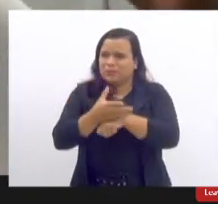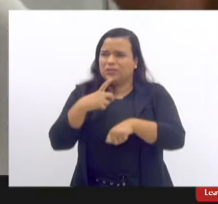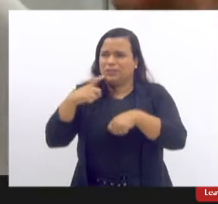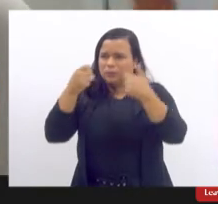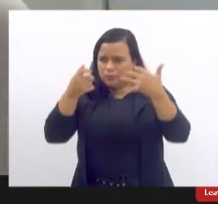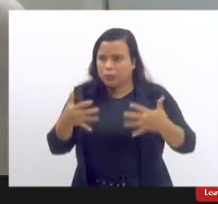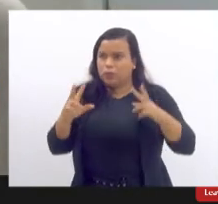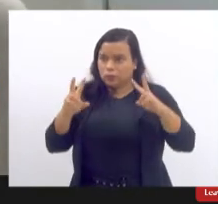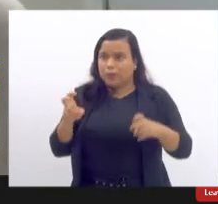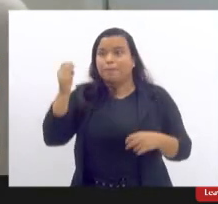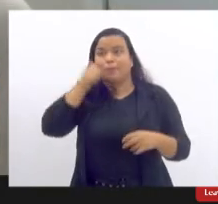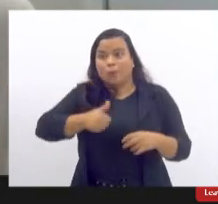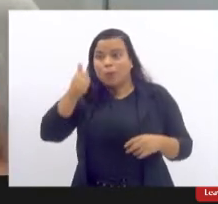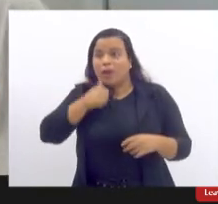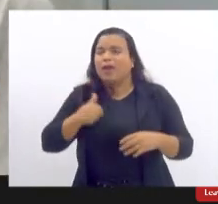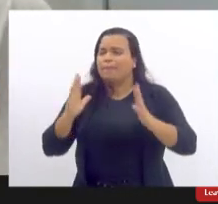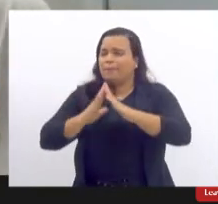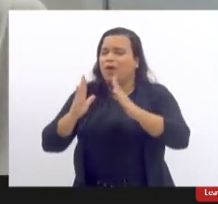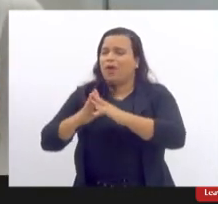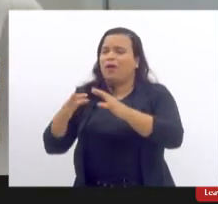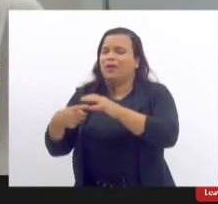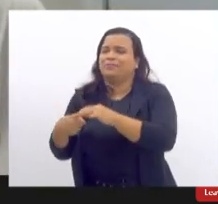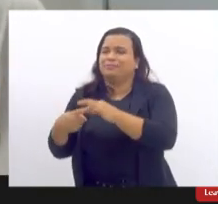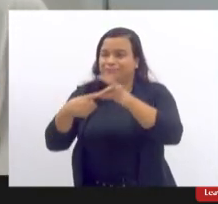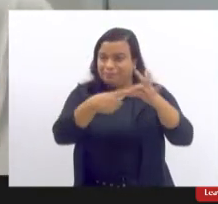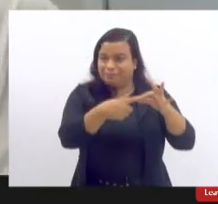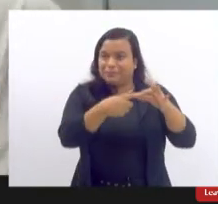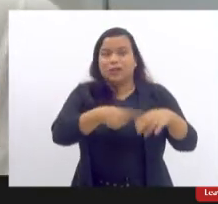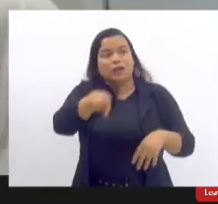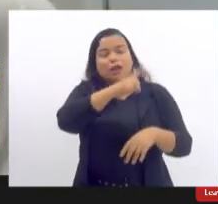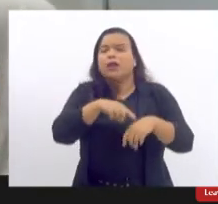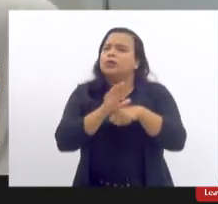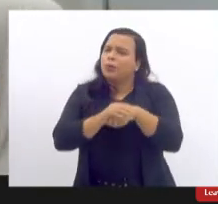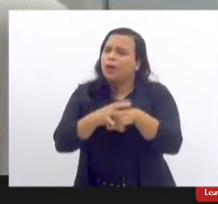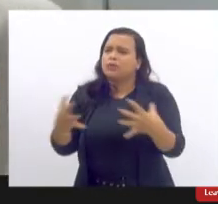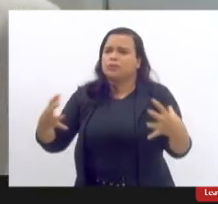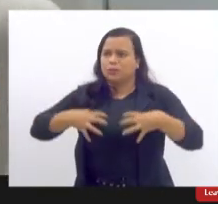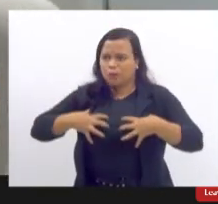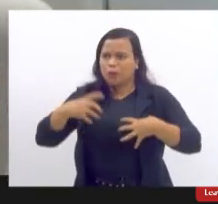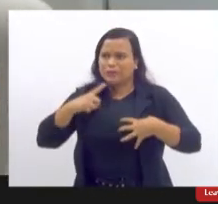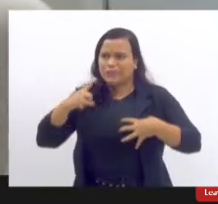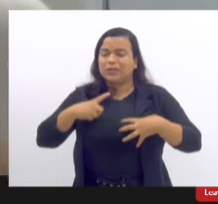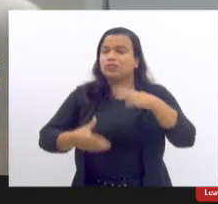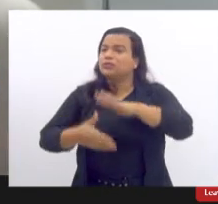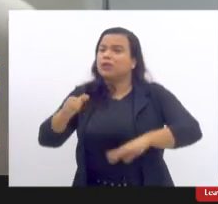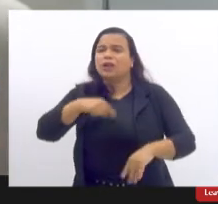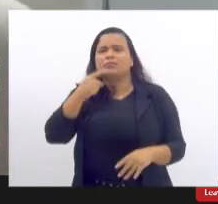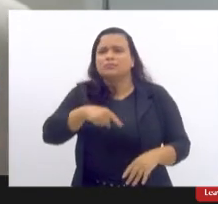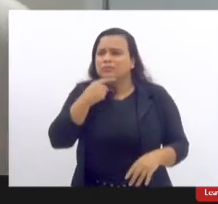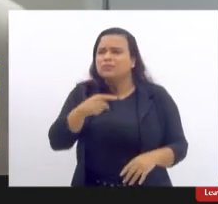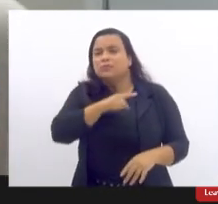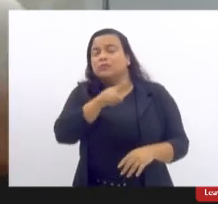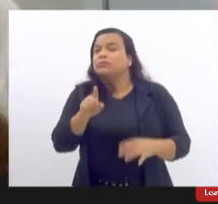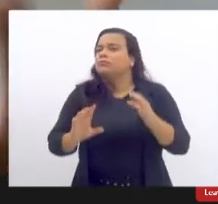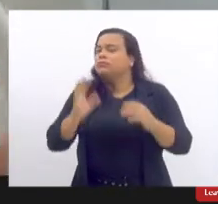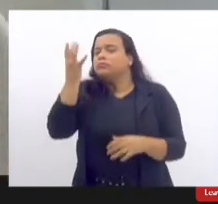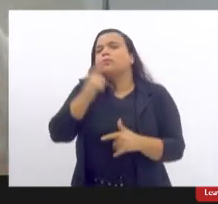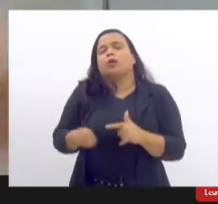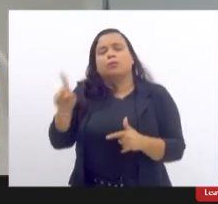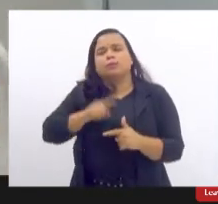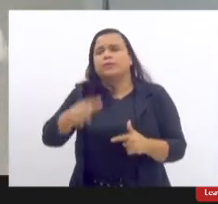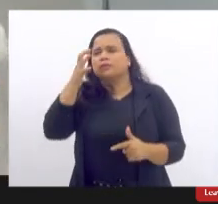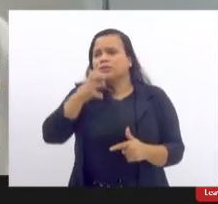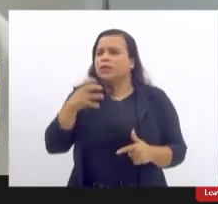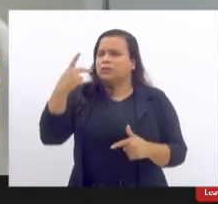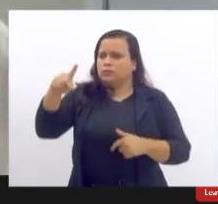questão mulheres periféricas que estão doentes que estão com silicone e não podem retirar então isso se tornou um problema acho que é muito importante a